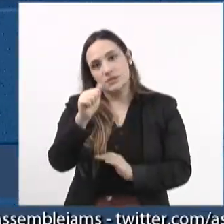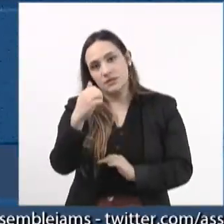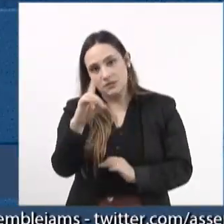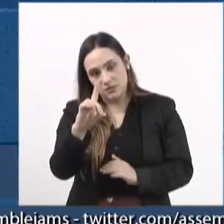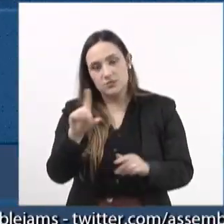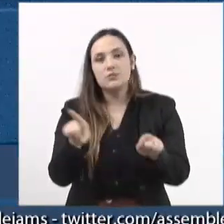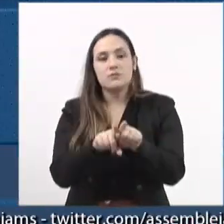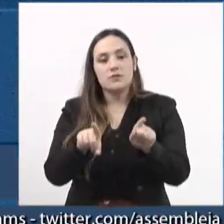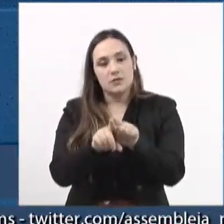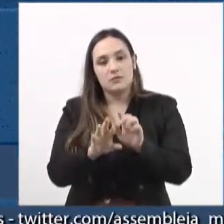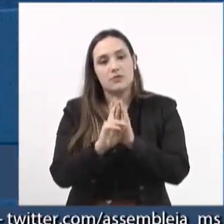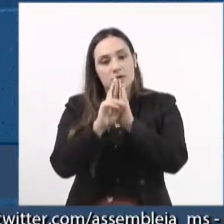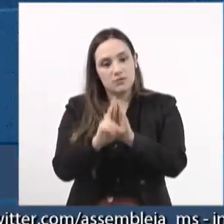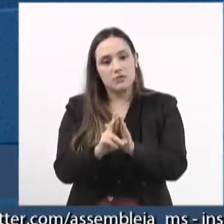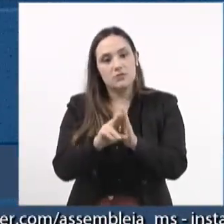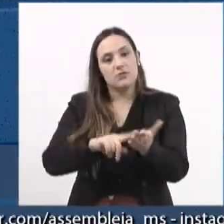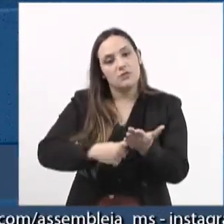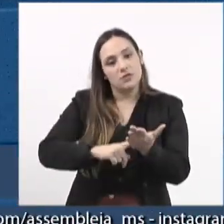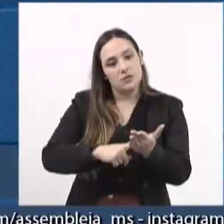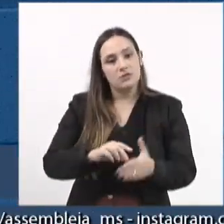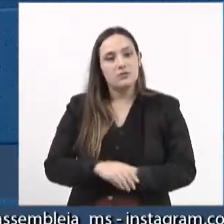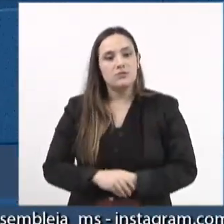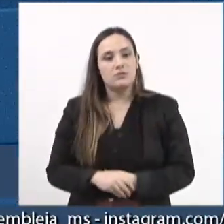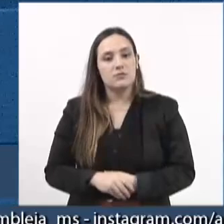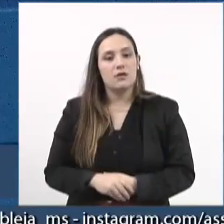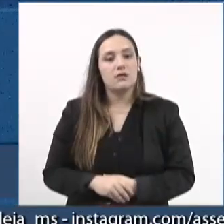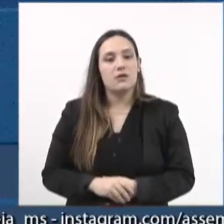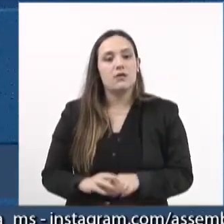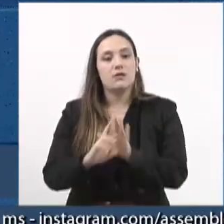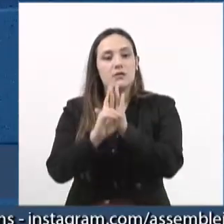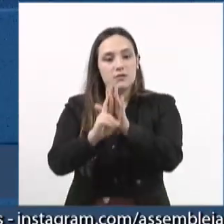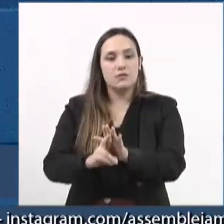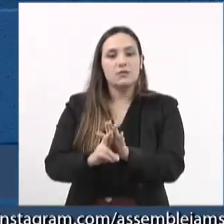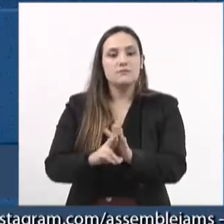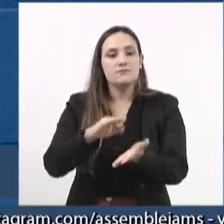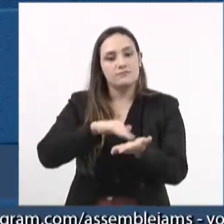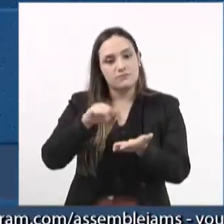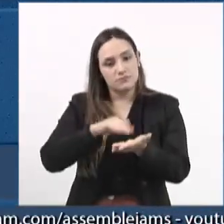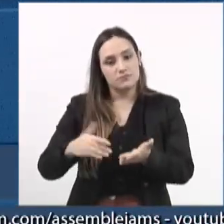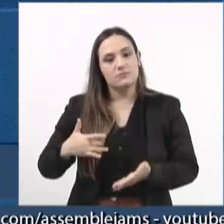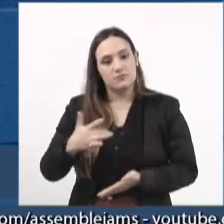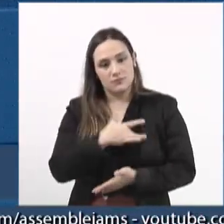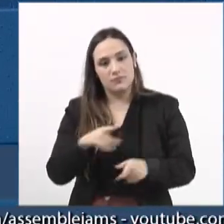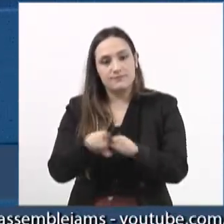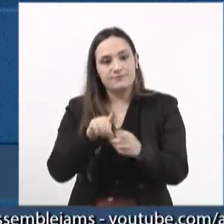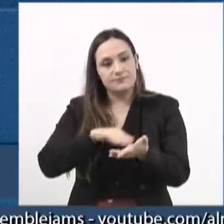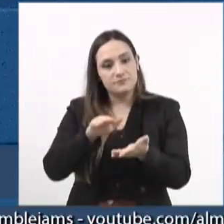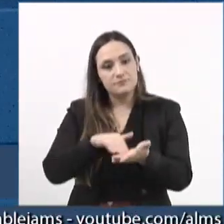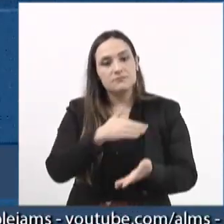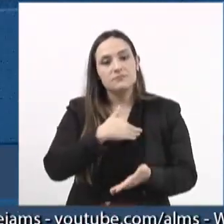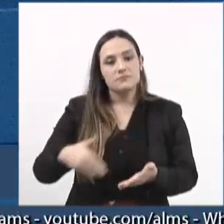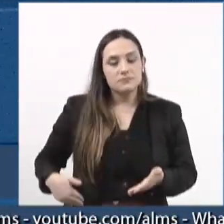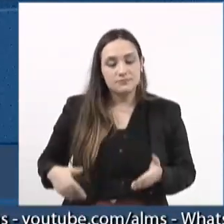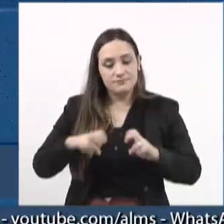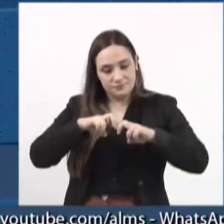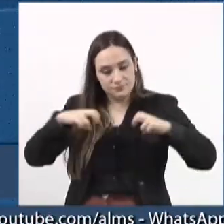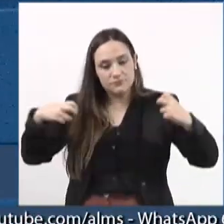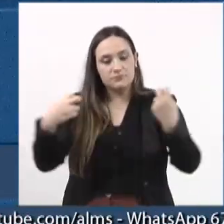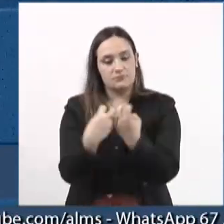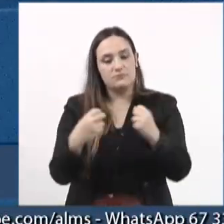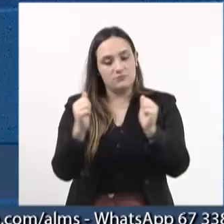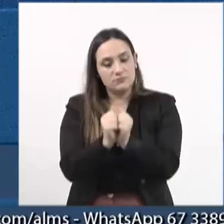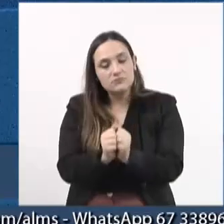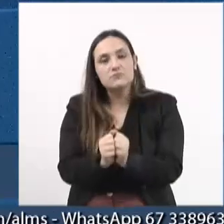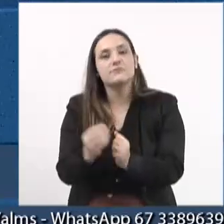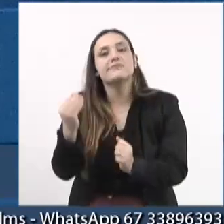um representante do sindicato e um representante da Secretaria de Saúde e da Secretaria de Governo para que a gente possa realmente, no